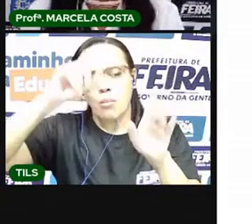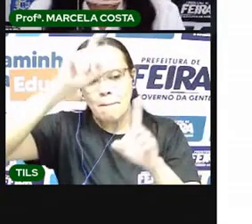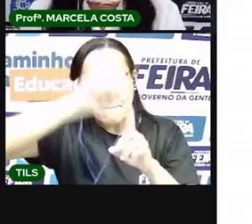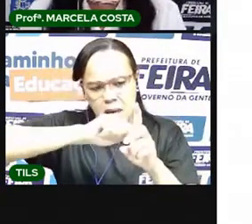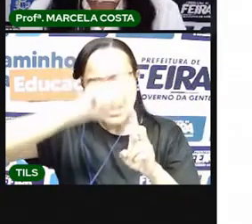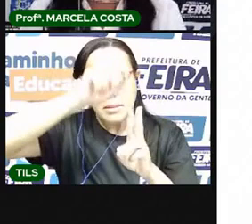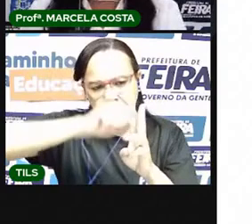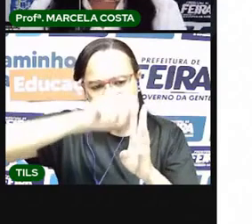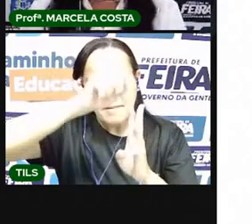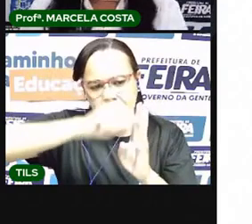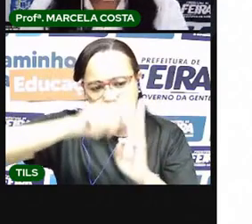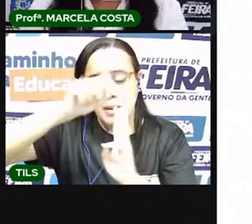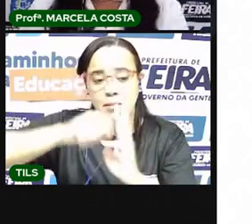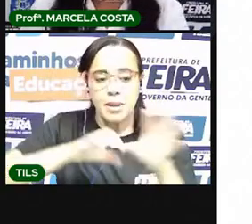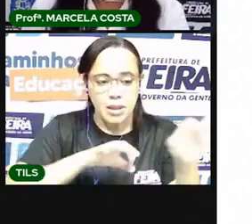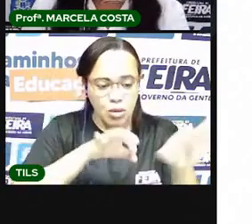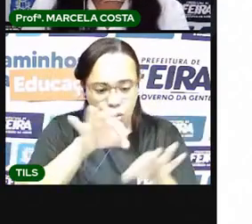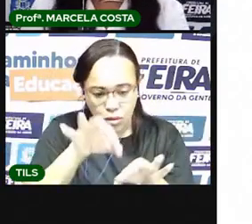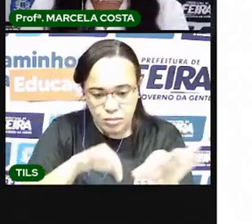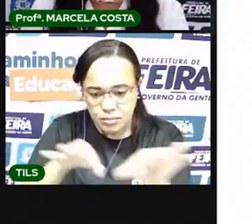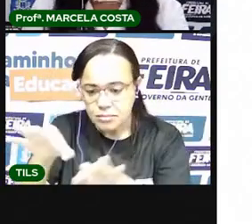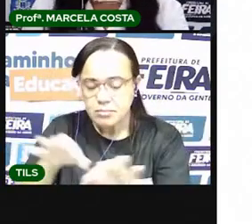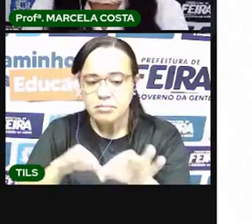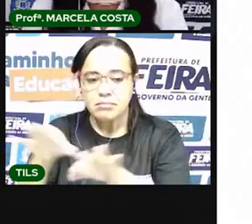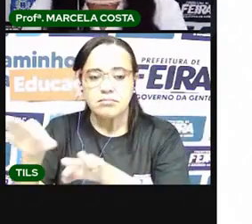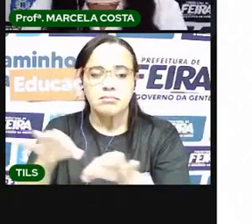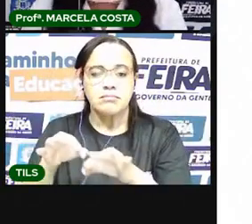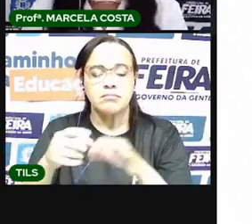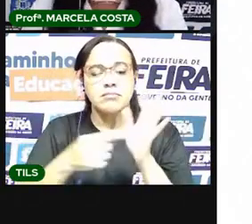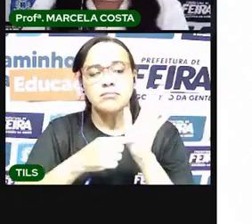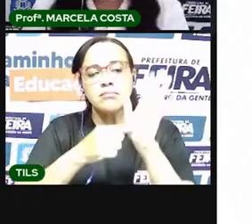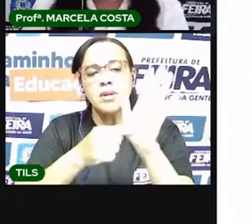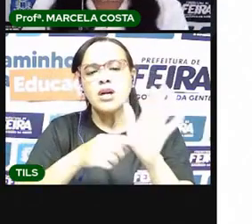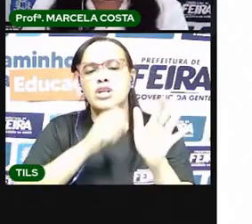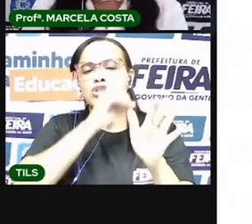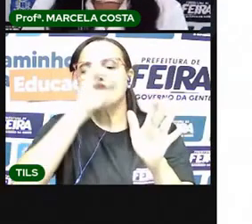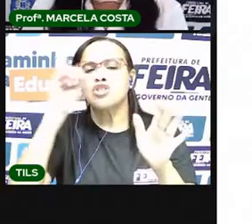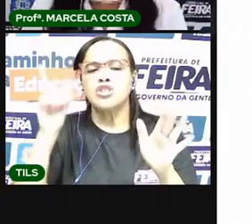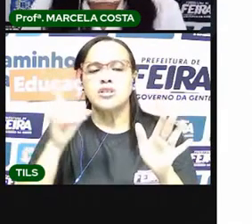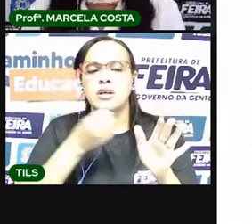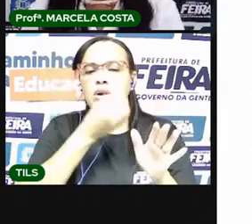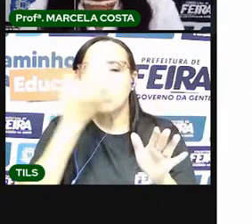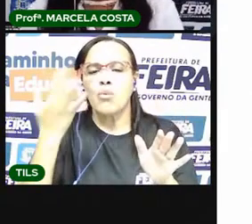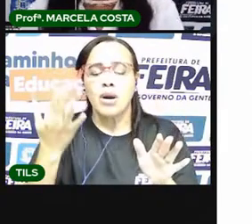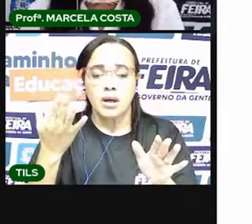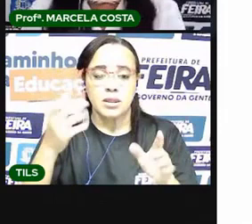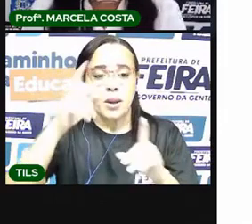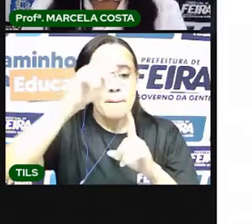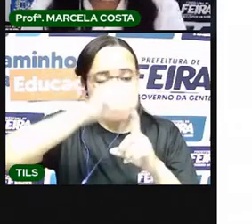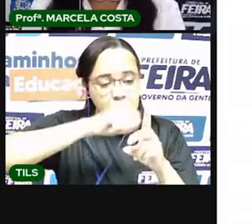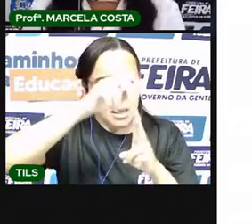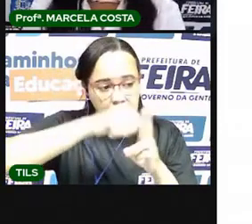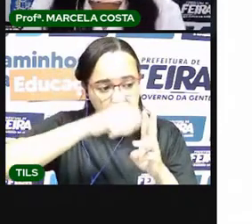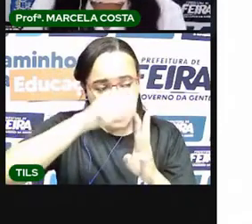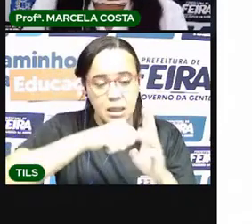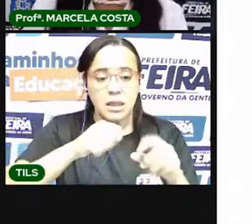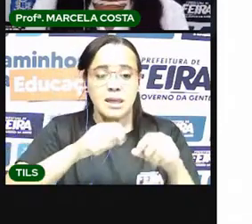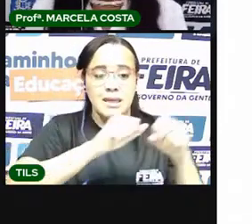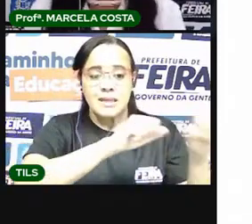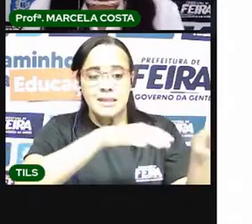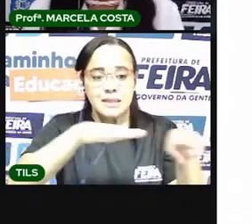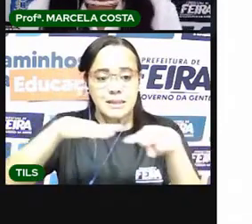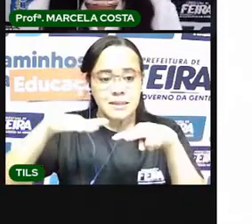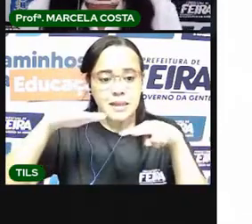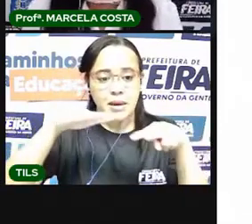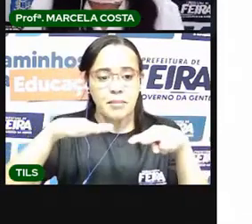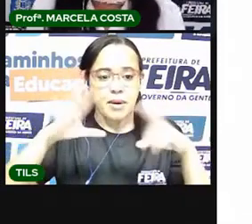organizadinho. Mostrando quais os dias daquele mês, quais as semanas, qual dia vai